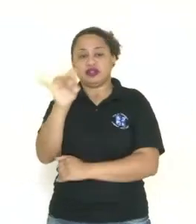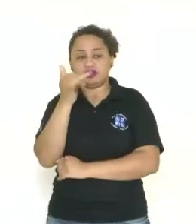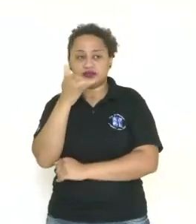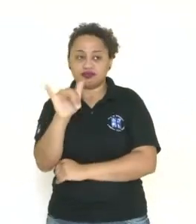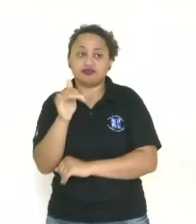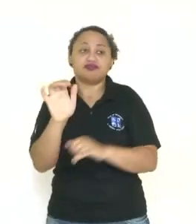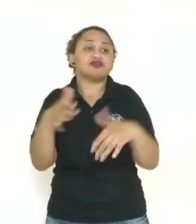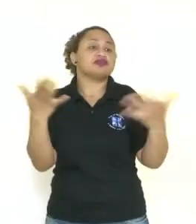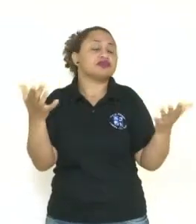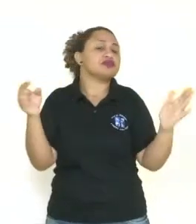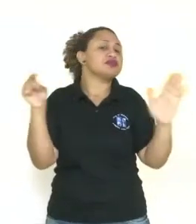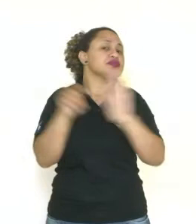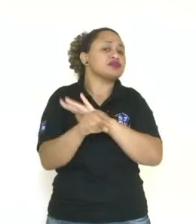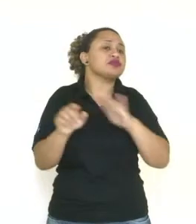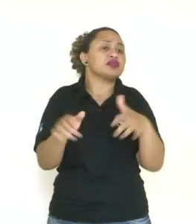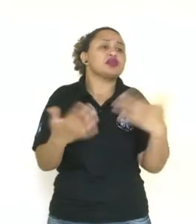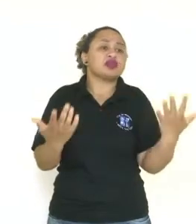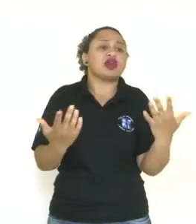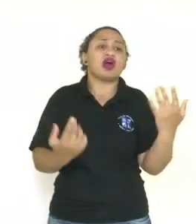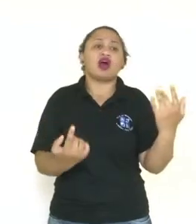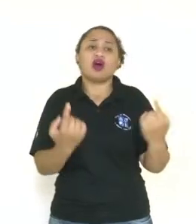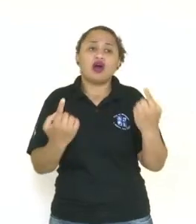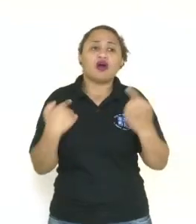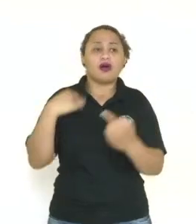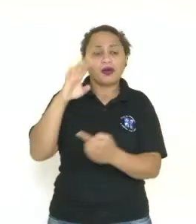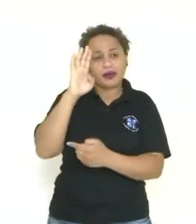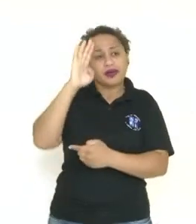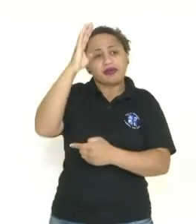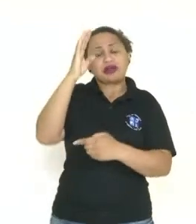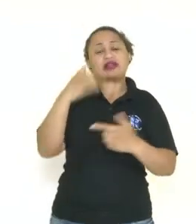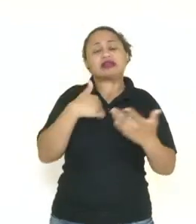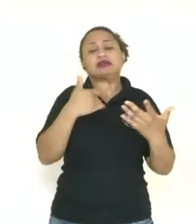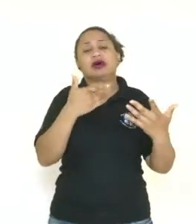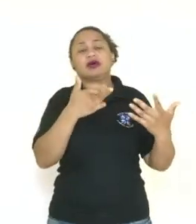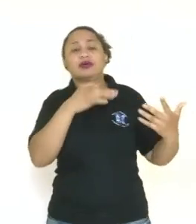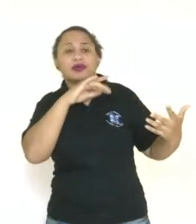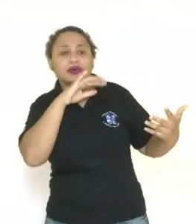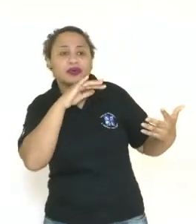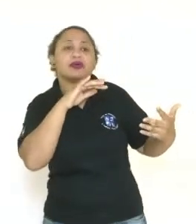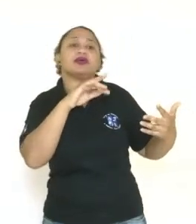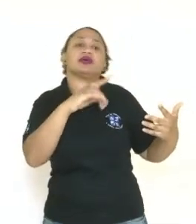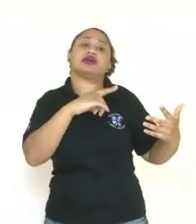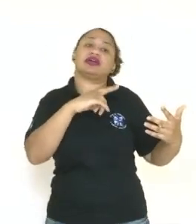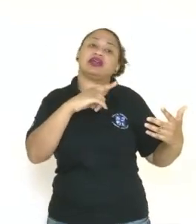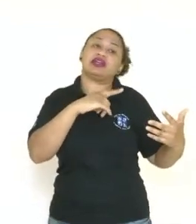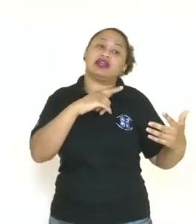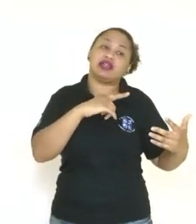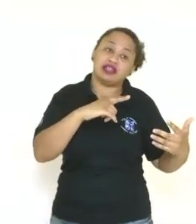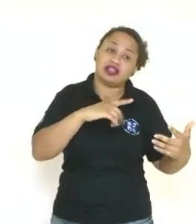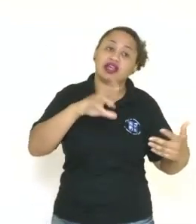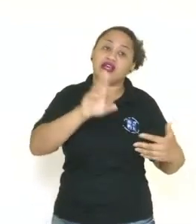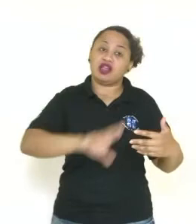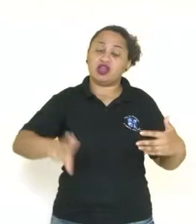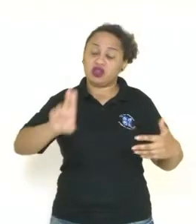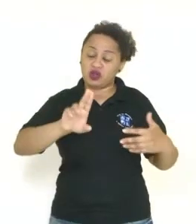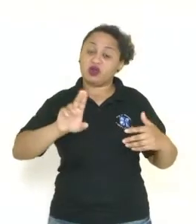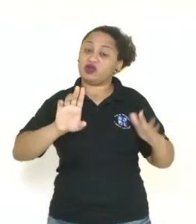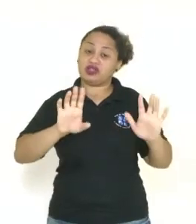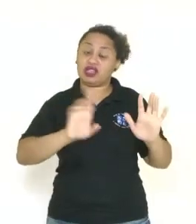Aí a pergunta agora dessa atividade para você, qual seria a principal desvantagem,